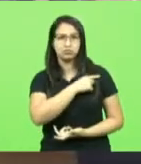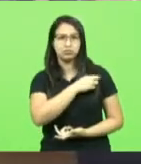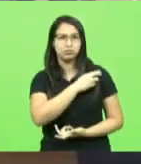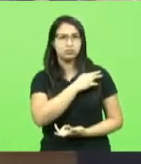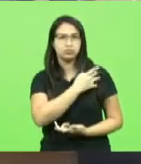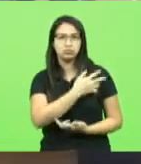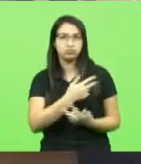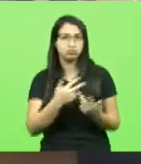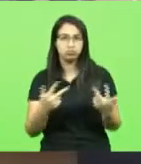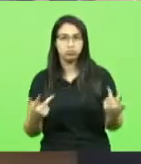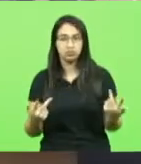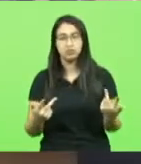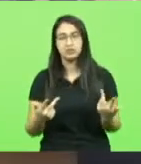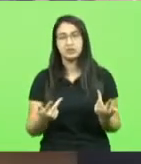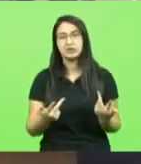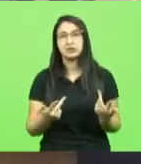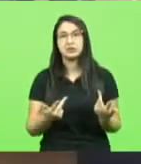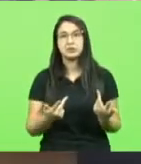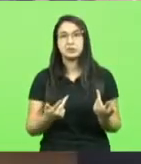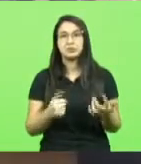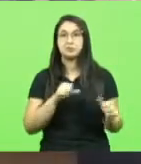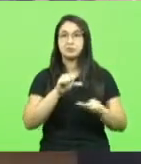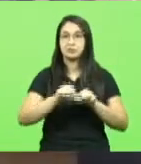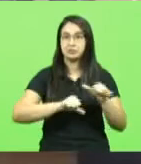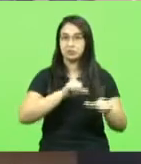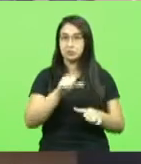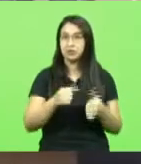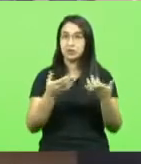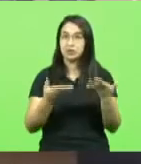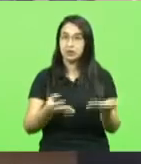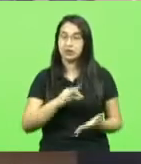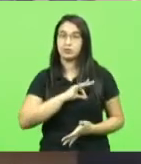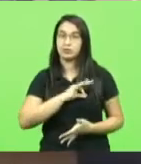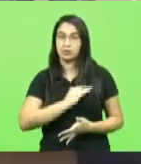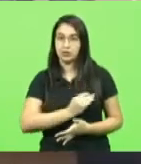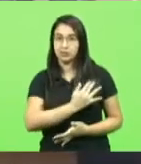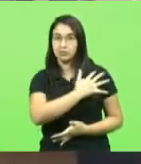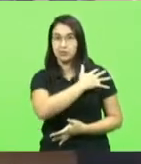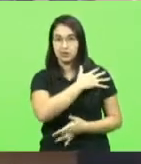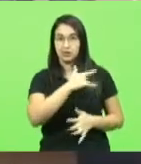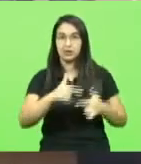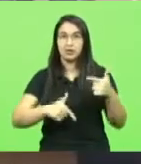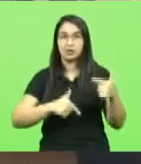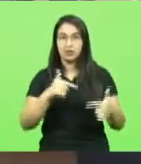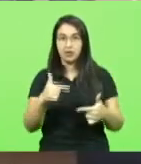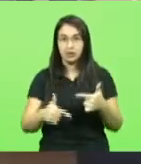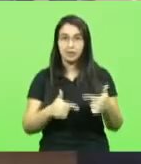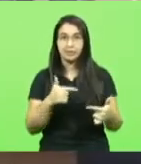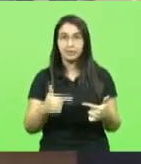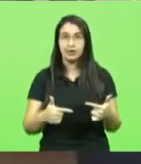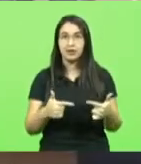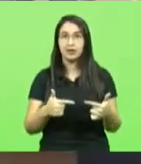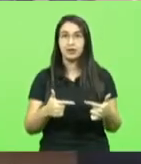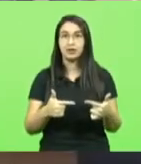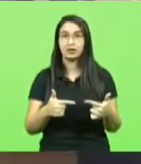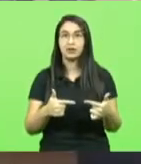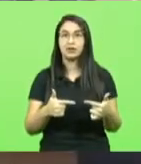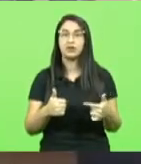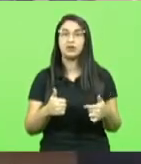as formas que a polícia militar tem a trabalhar com as promoções dos